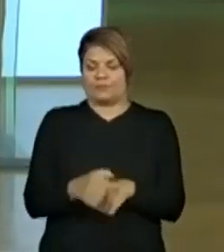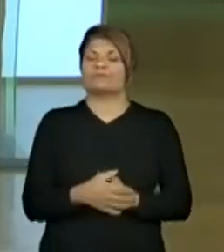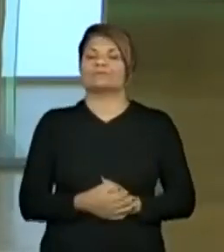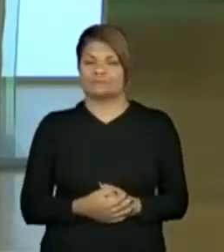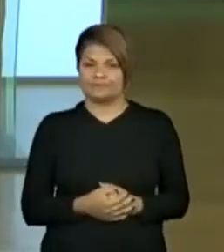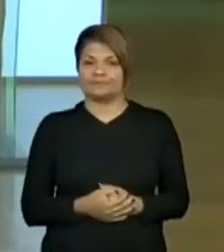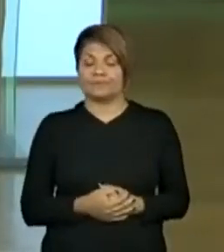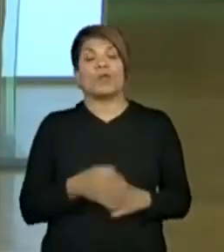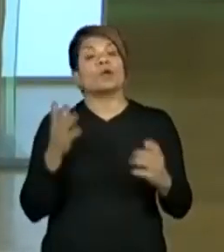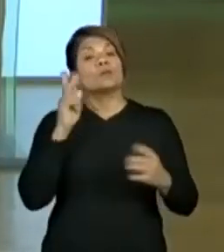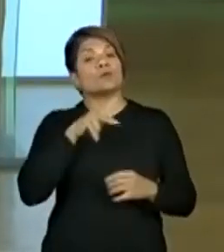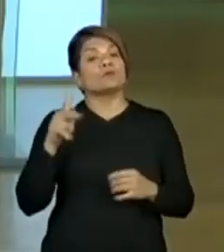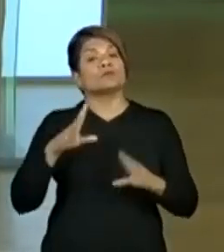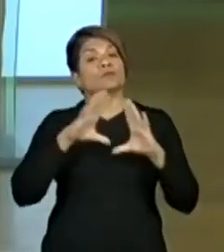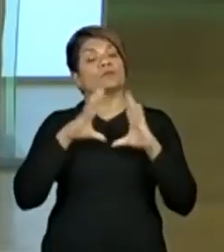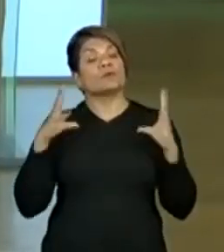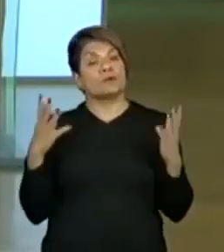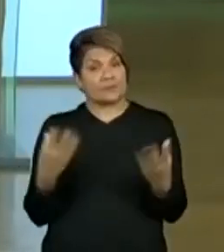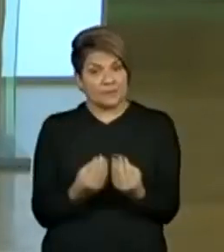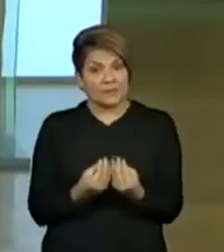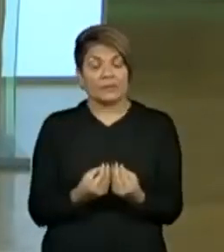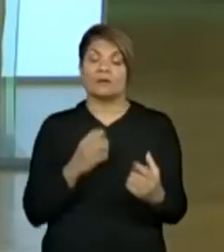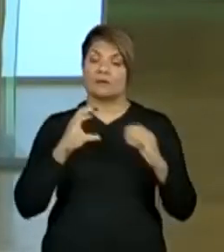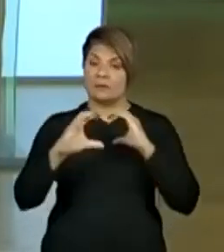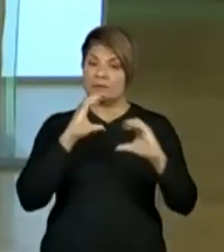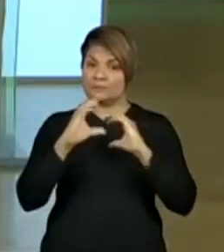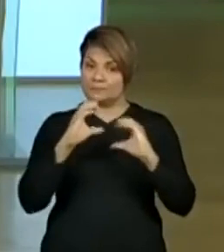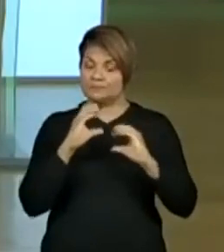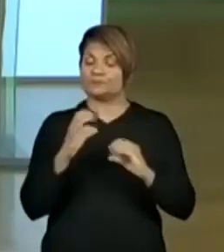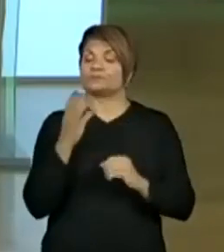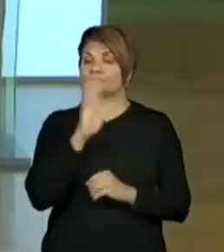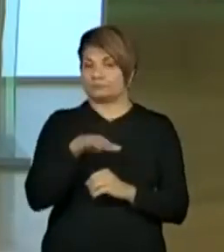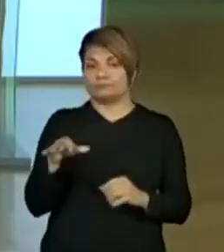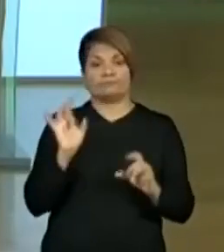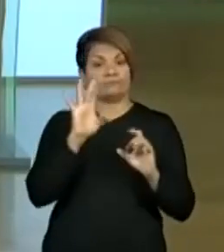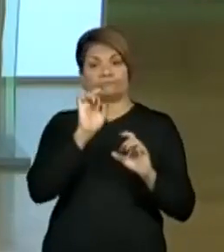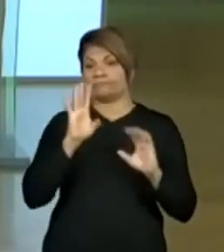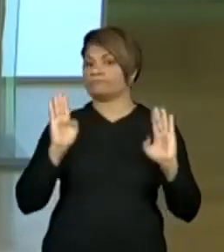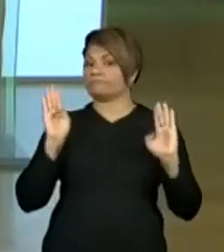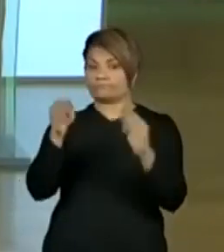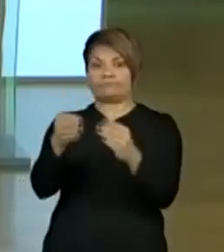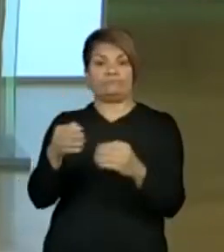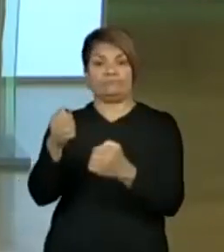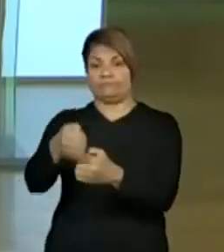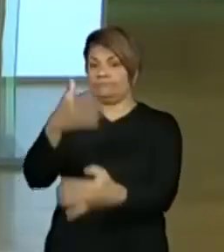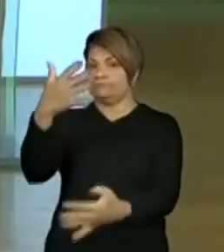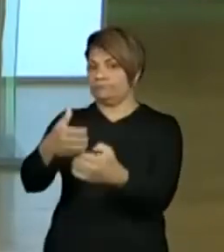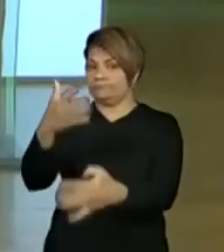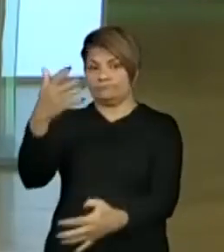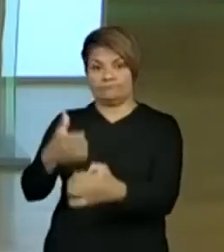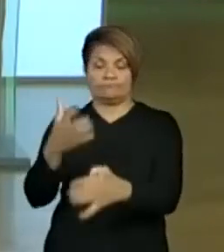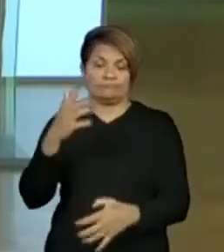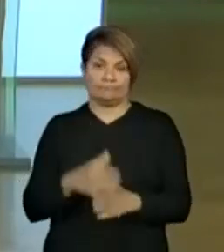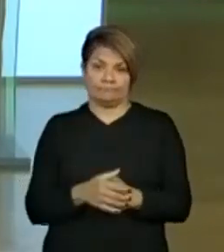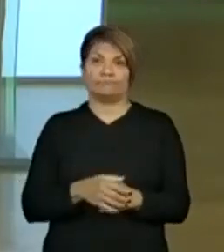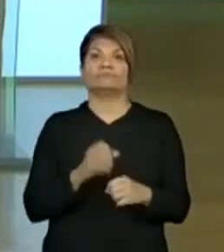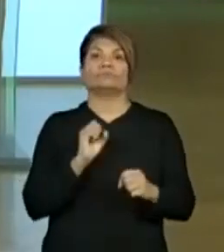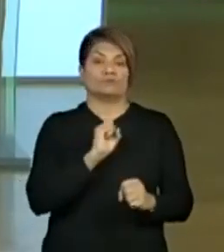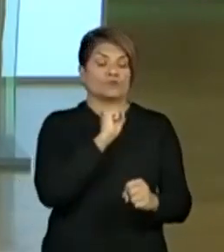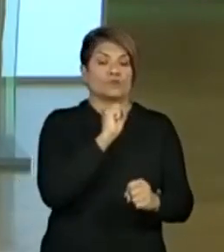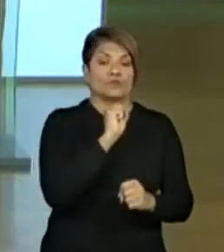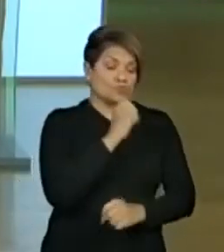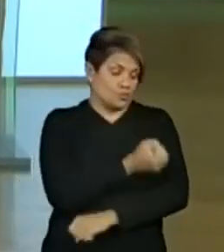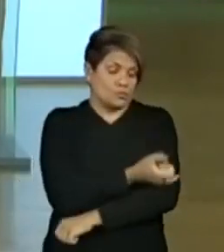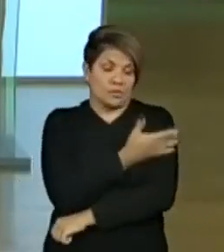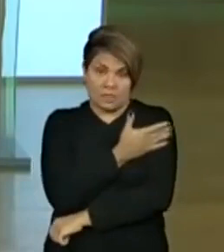Professores e família, a comunicação com os alunos é exclusiva de vocês no chat por ano série. E eu vou